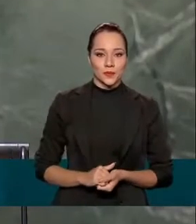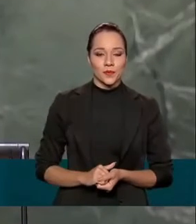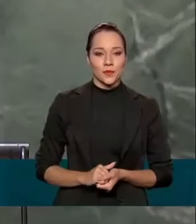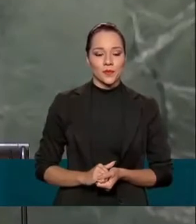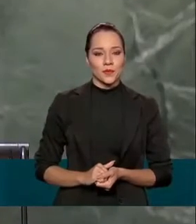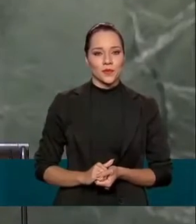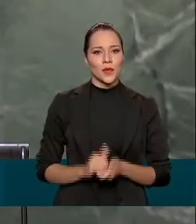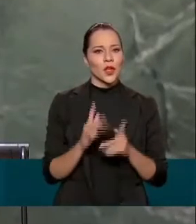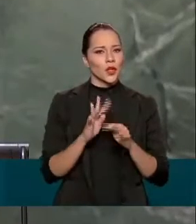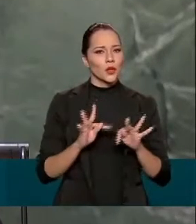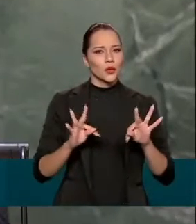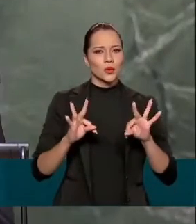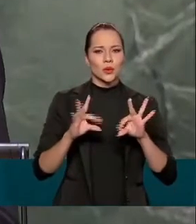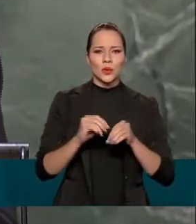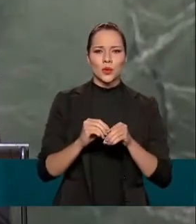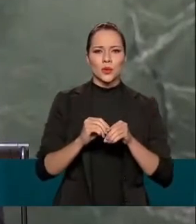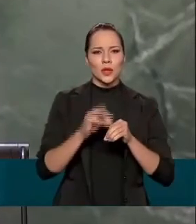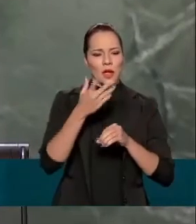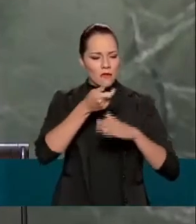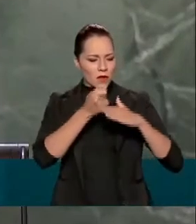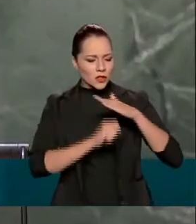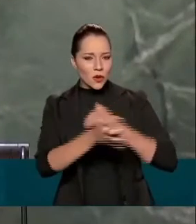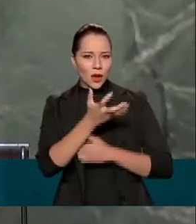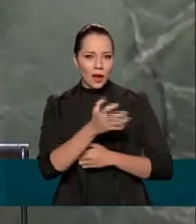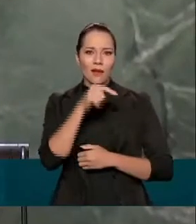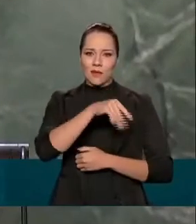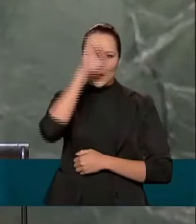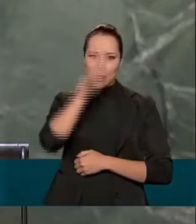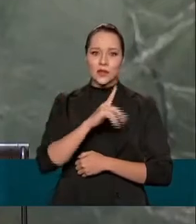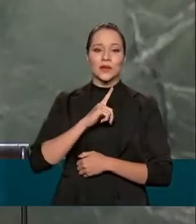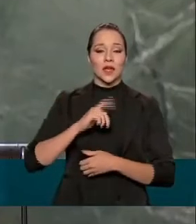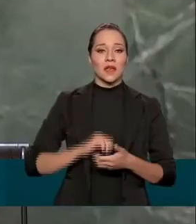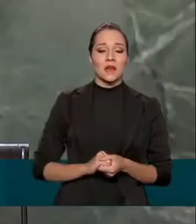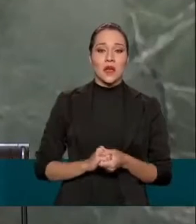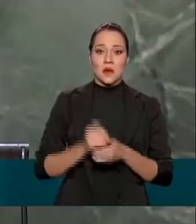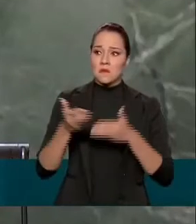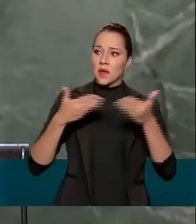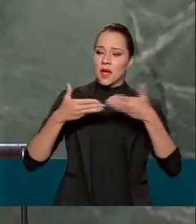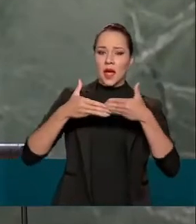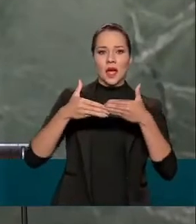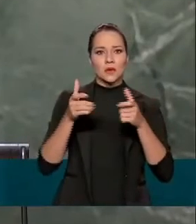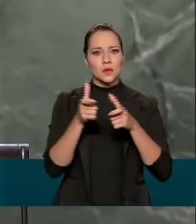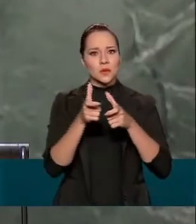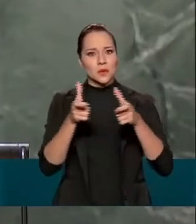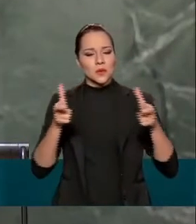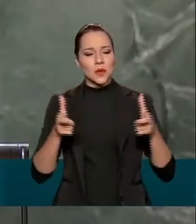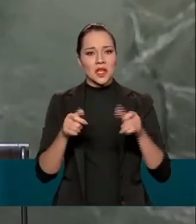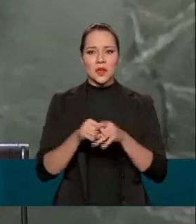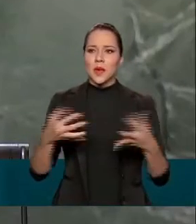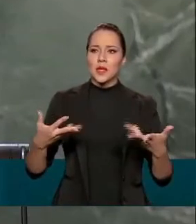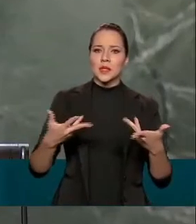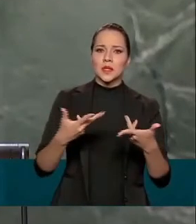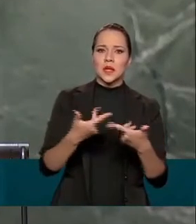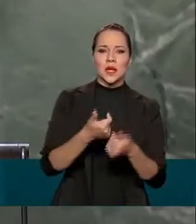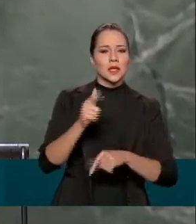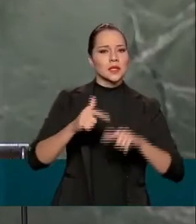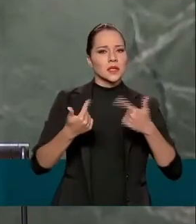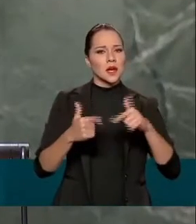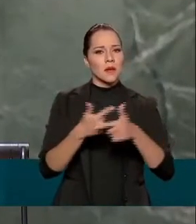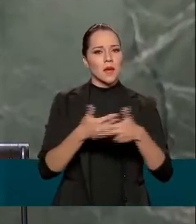Temos tudo o que o investidor procura. Um grande mercado consumidor, excelentes serviços,